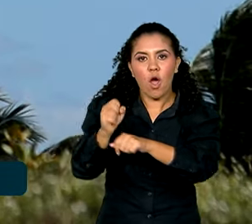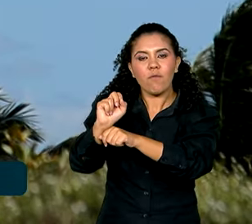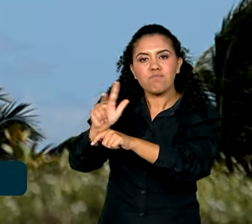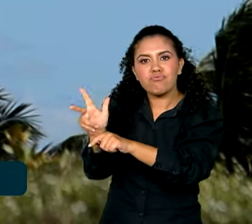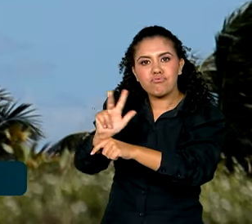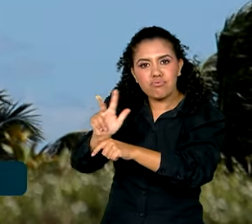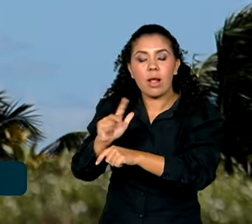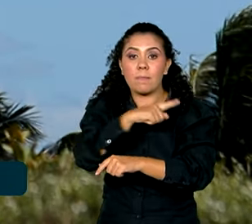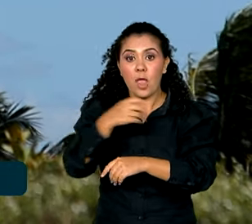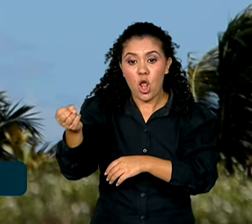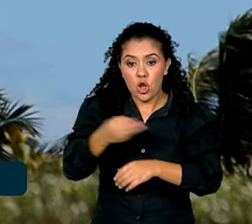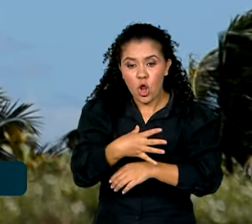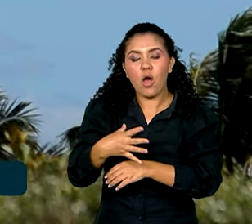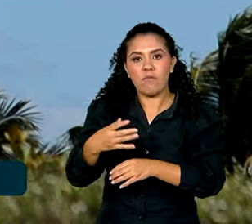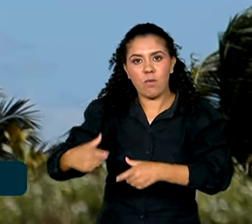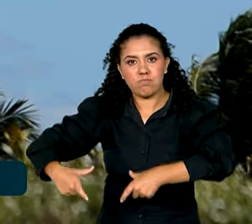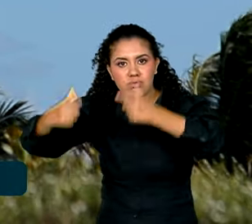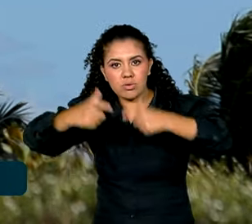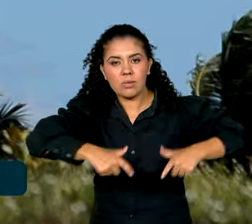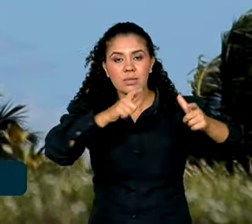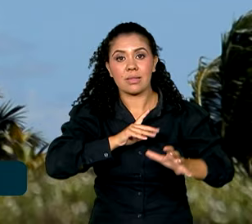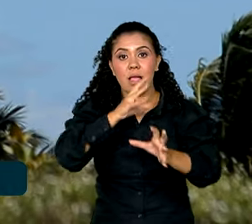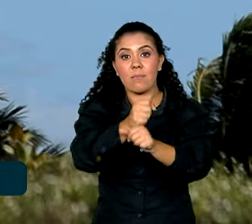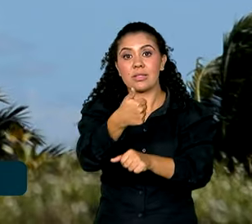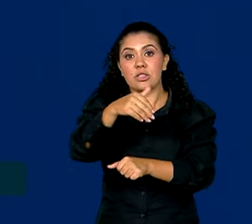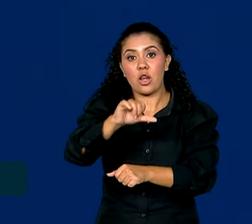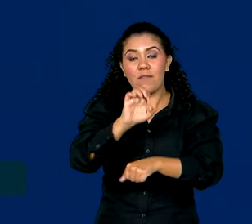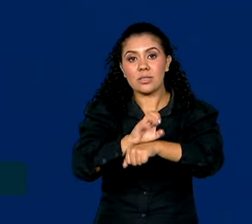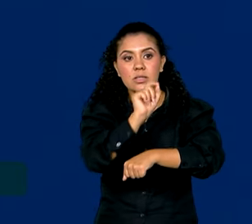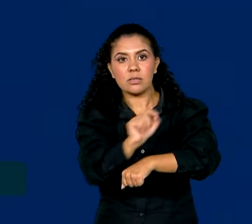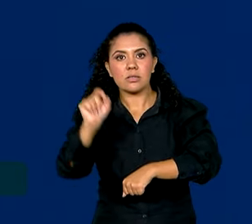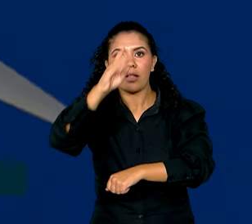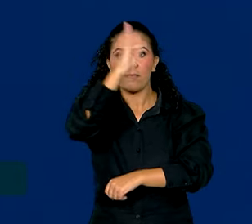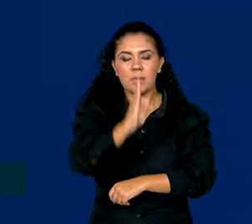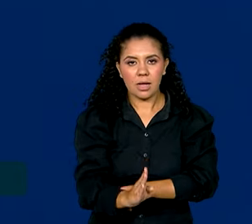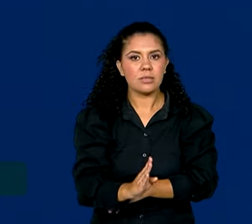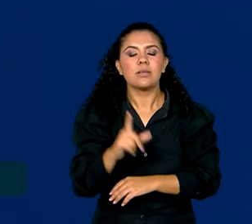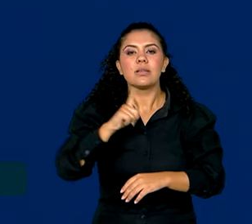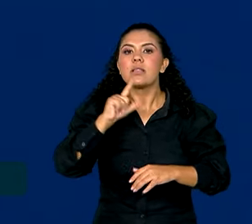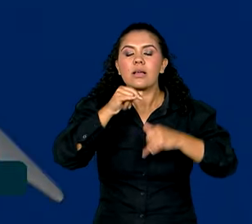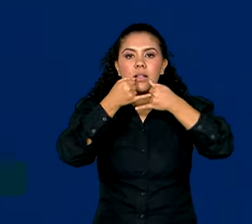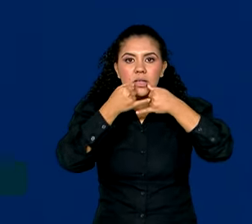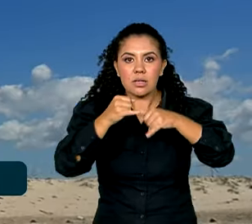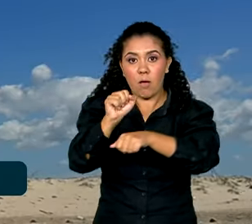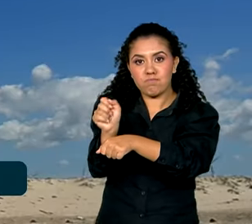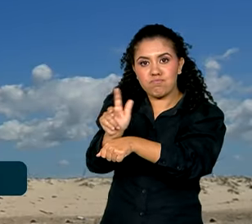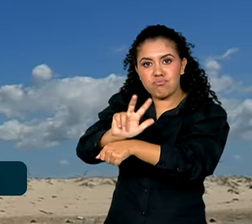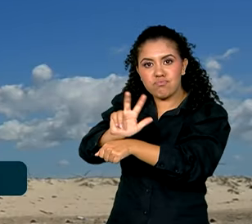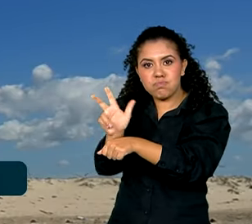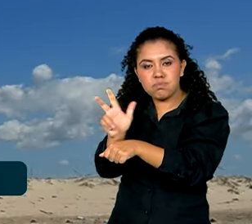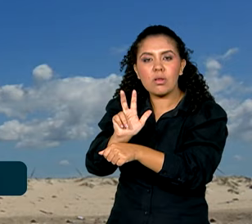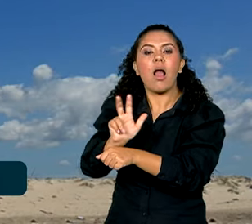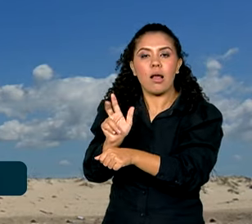Essas novas usinas estão localizadas em 19 estados brasileiros, com destaque para a geração de energia eólica na Bahia, que